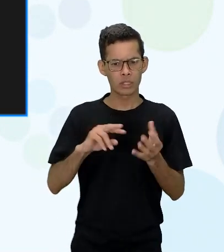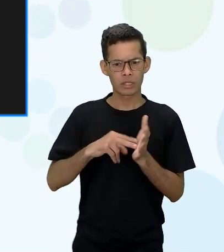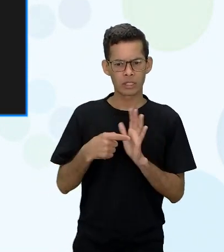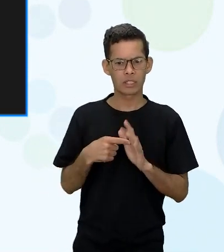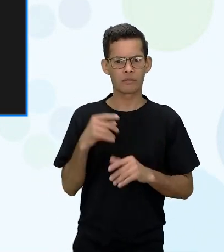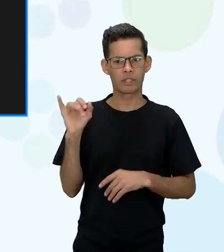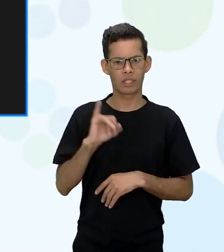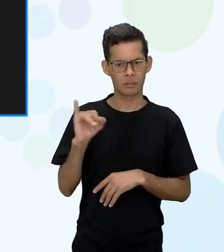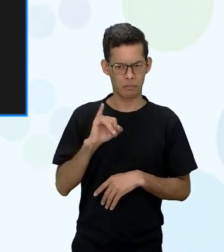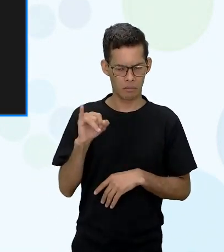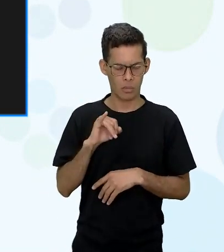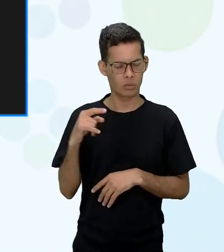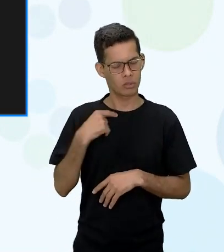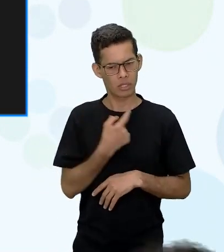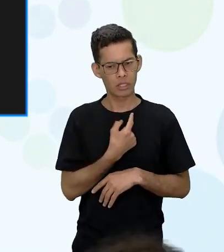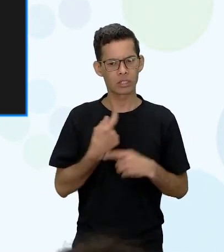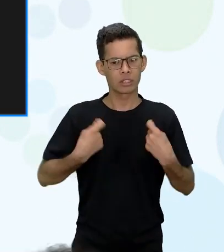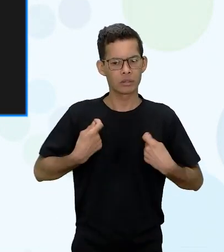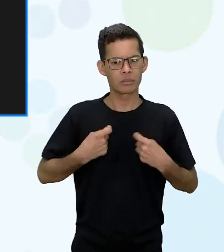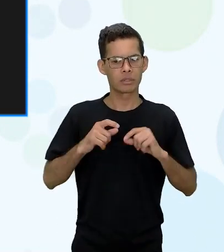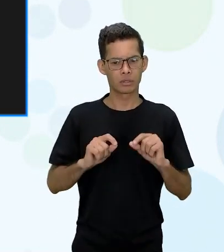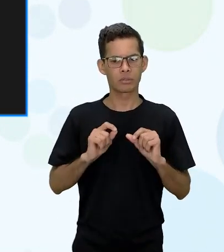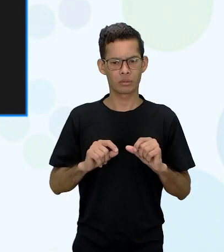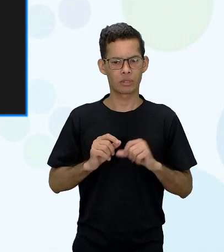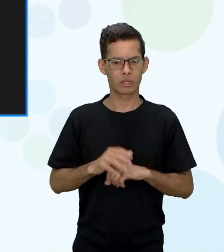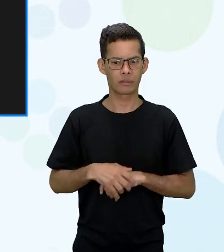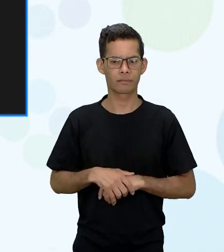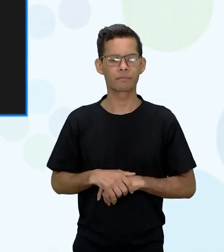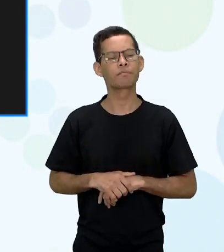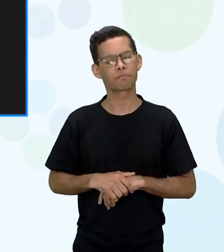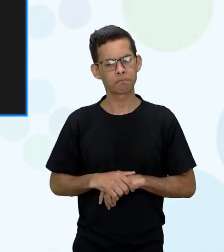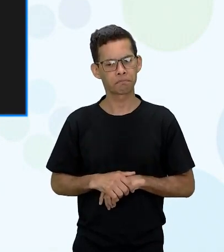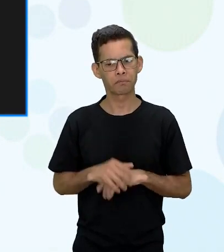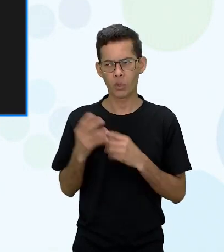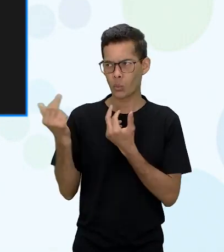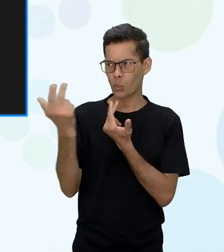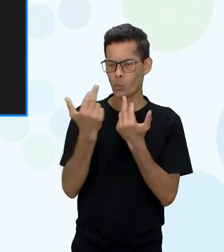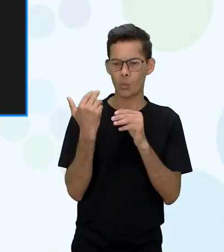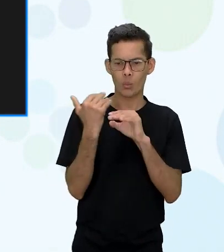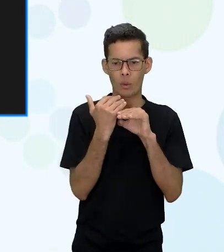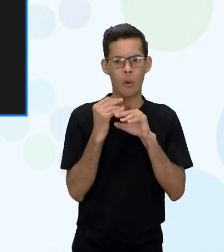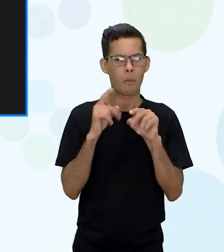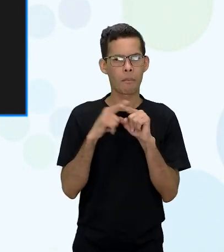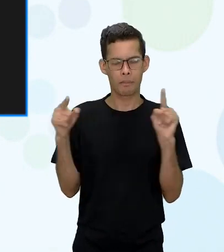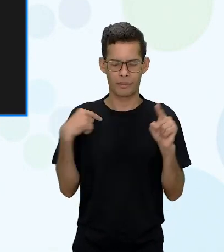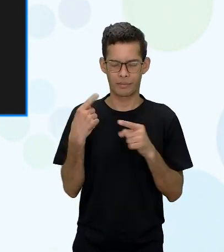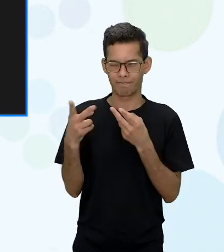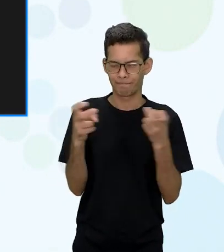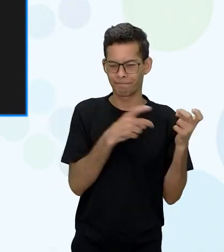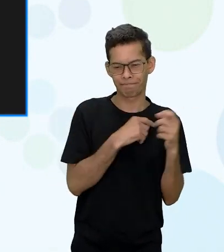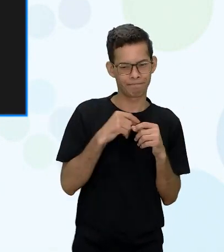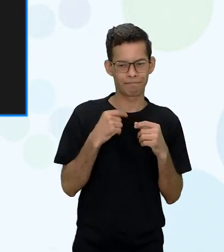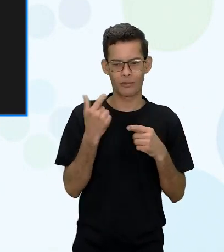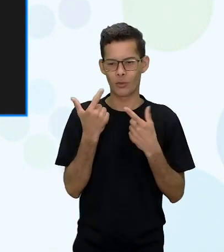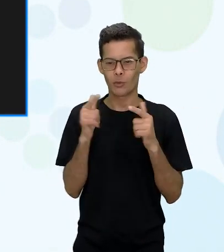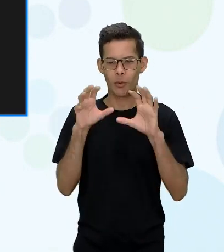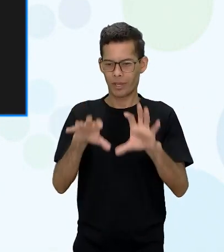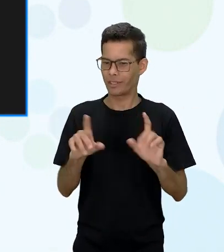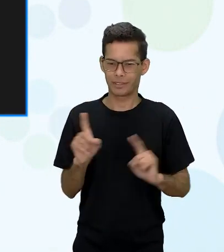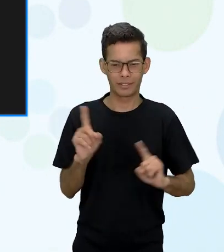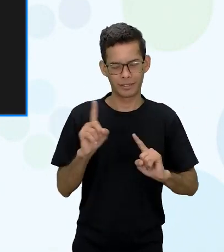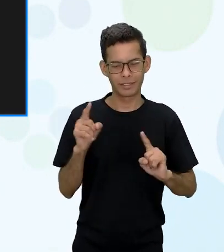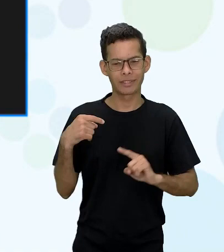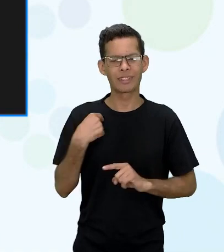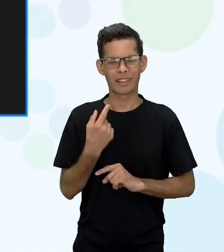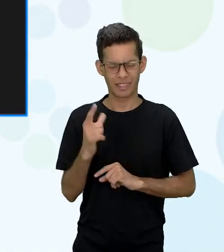isso não deveria nos diferenciar em nada mas isso não ocorre né a gente ainda tem